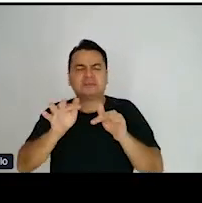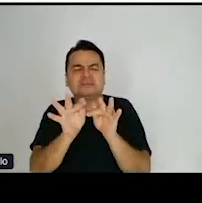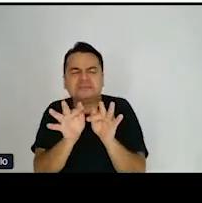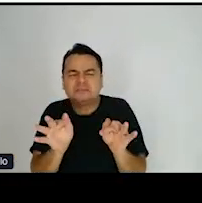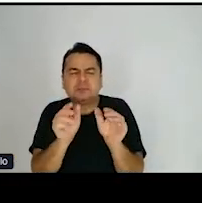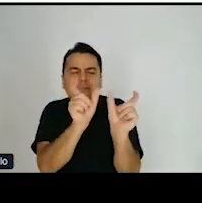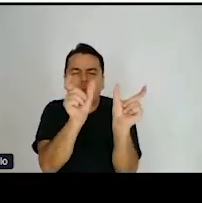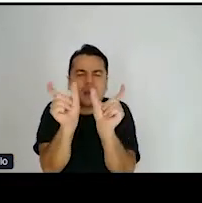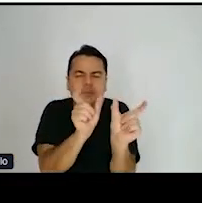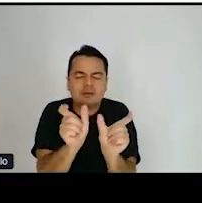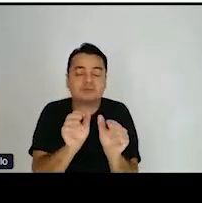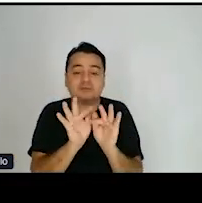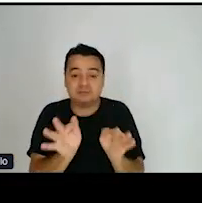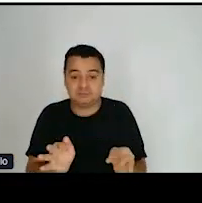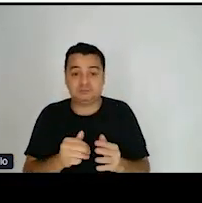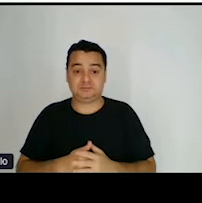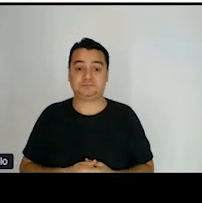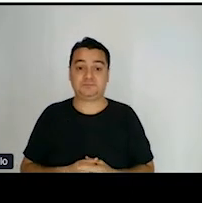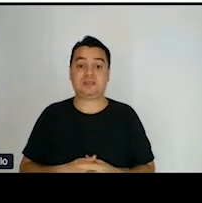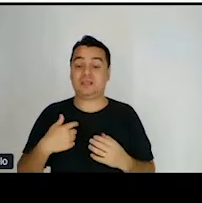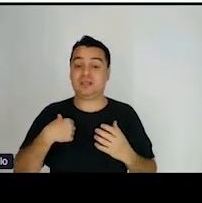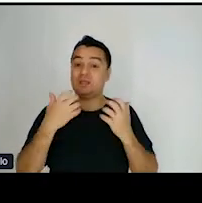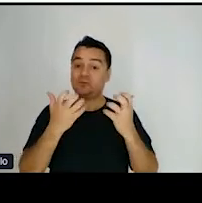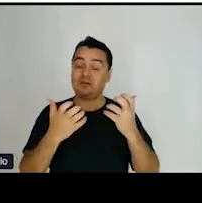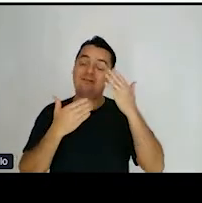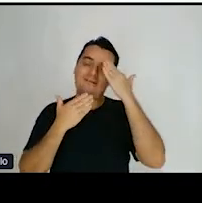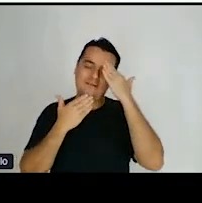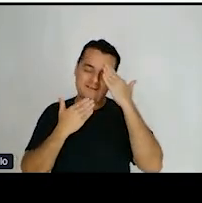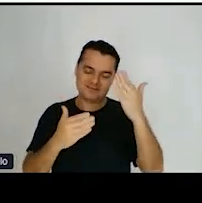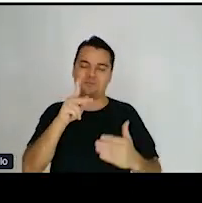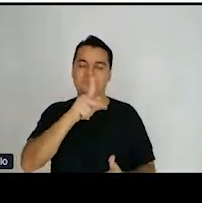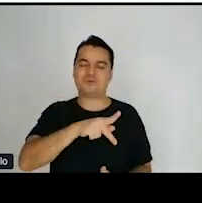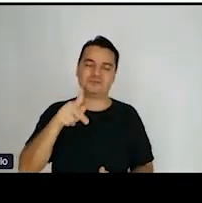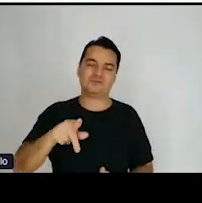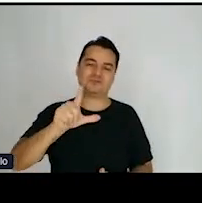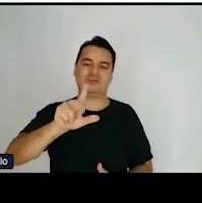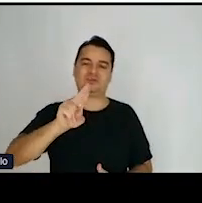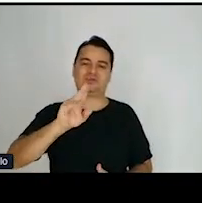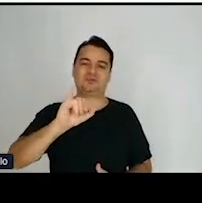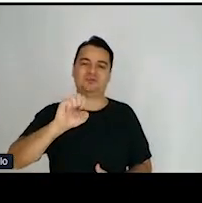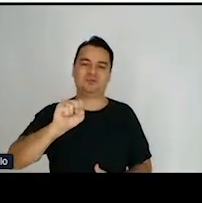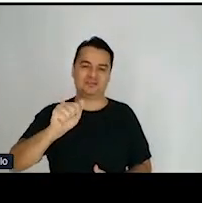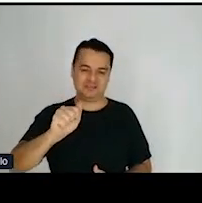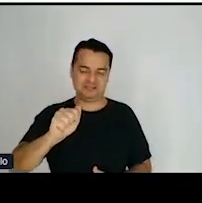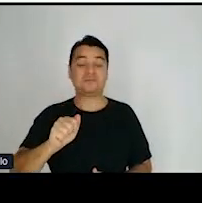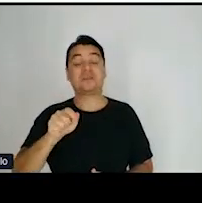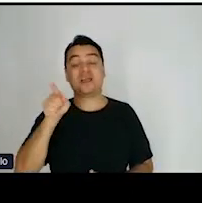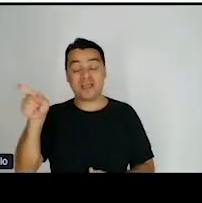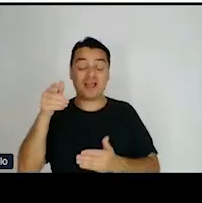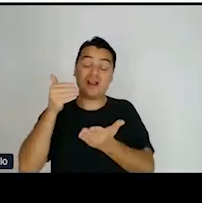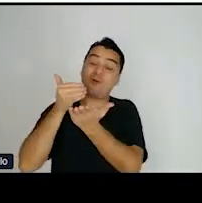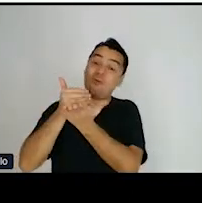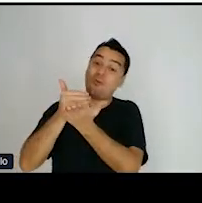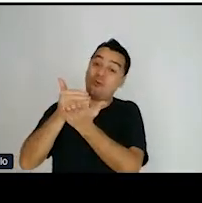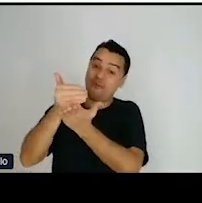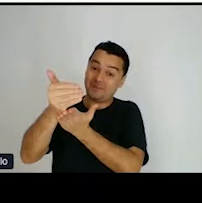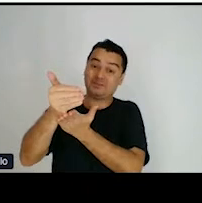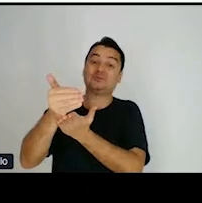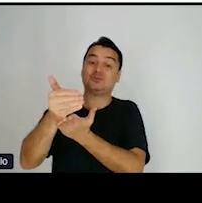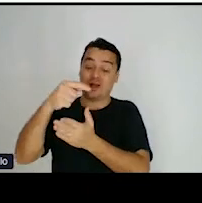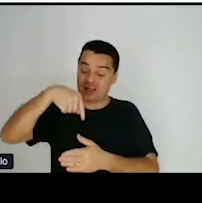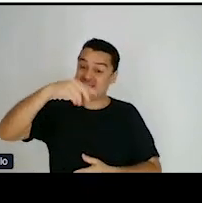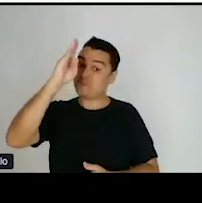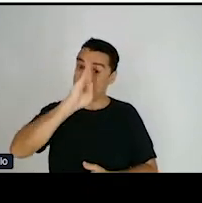destaco e agradeço a professora Eluísa Fischi, que foi a precursora da linguagem simples no